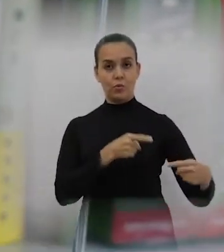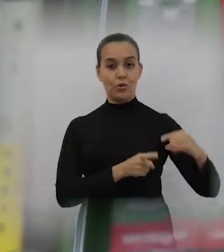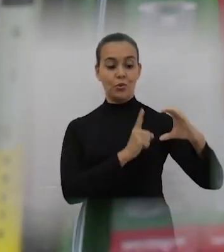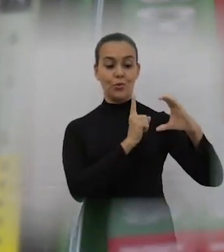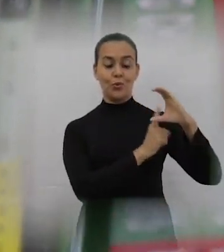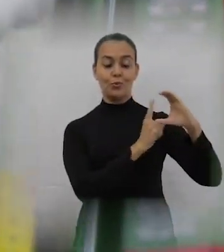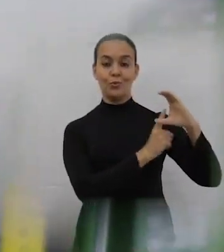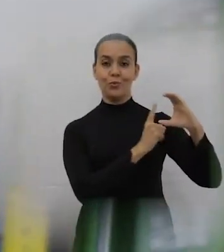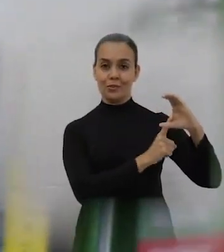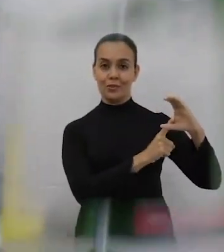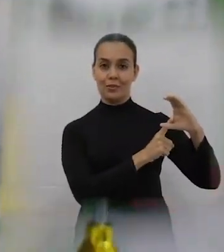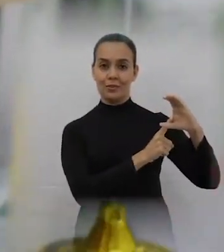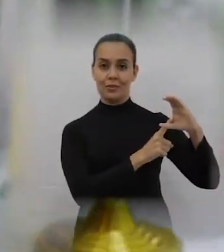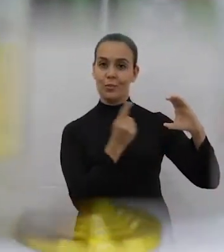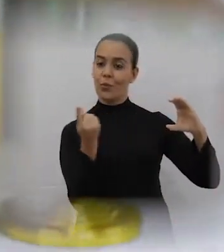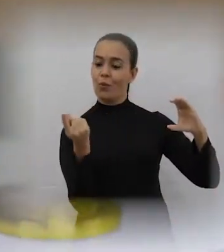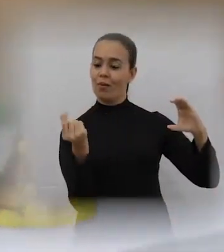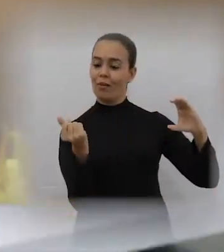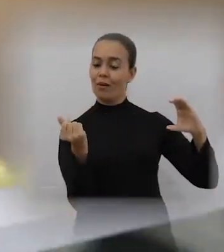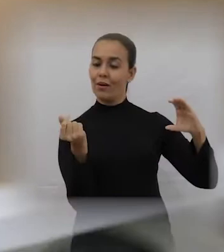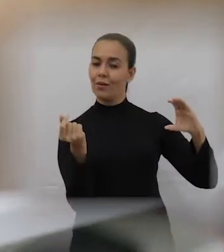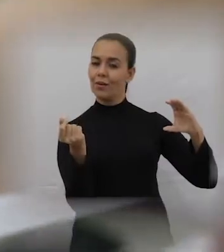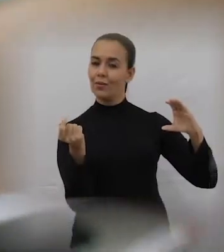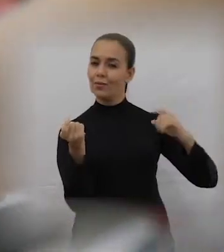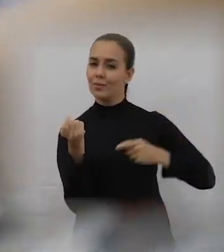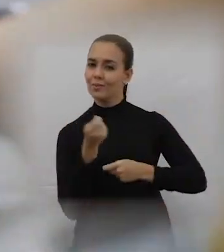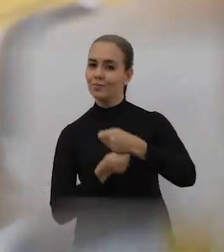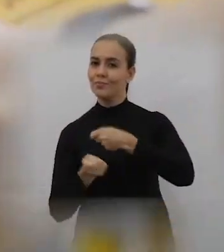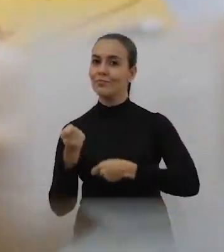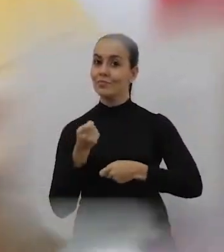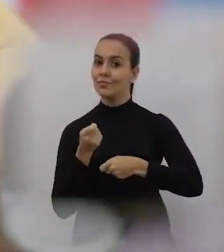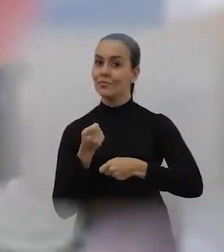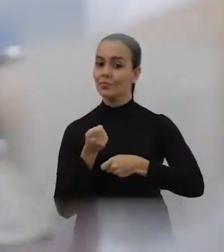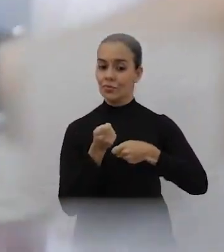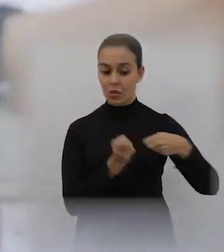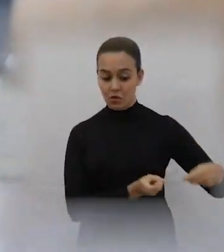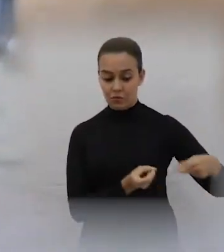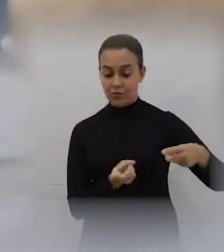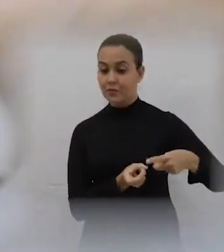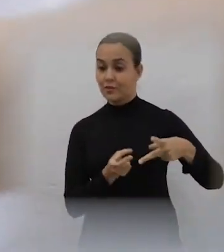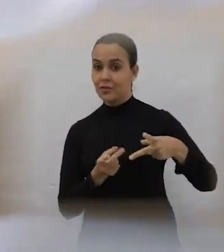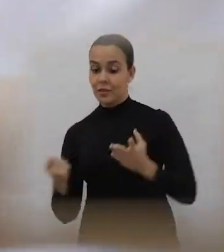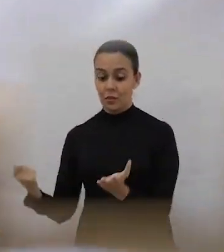oferta e demanda, propriedade privada em diferentes graus,